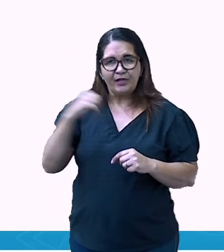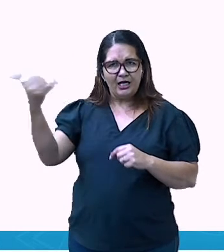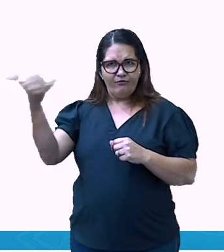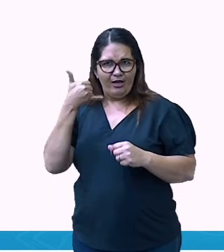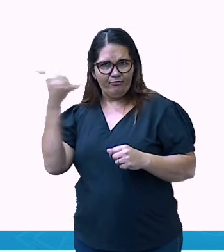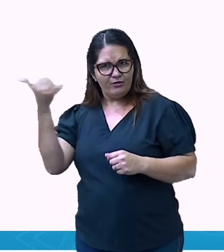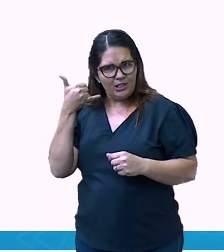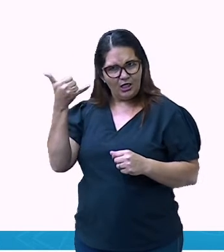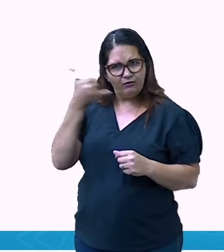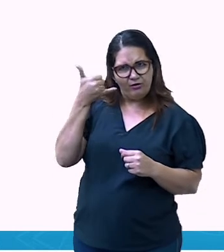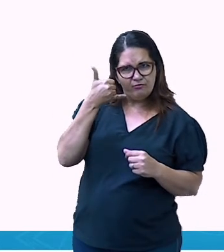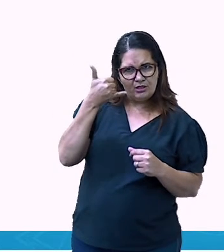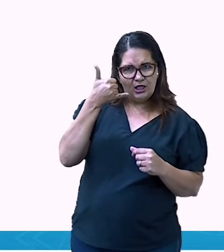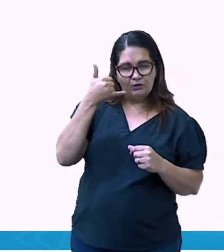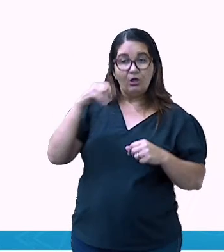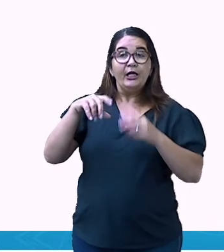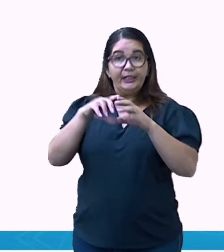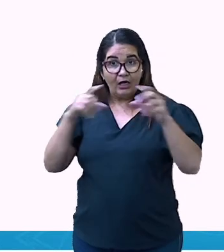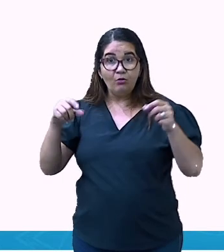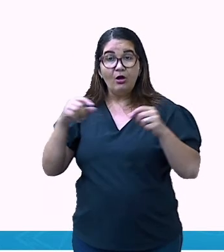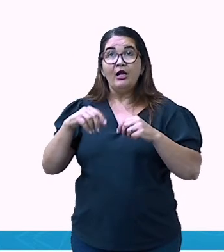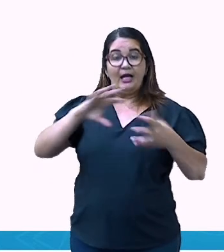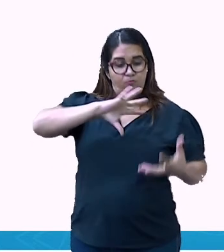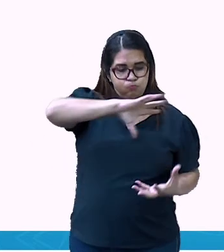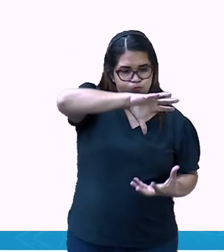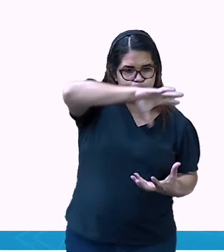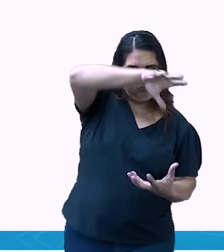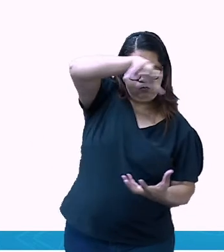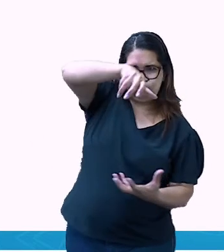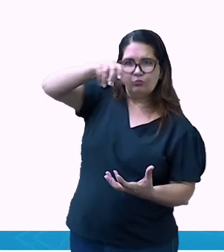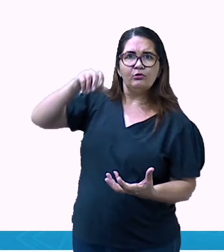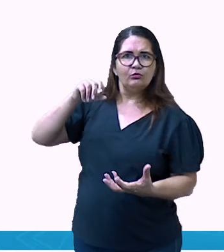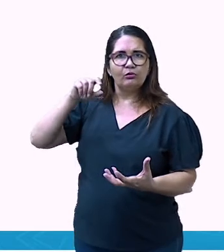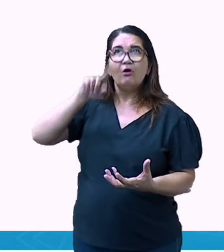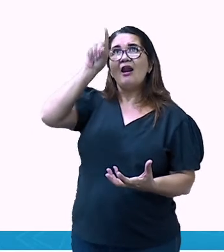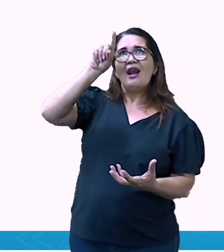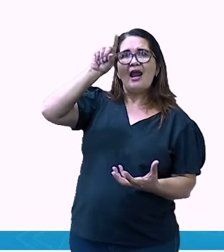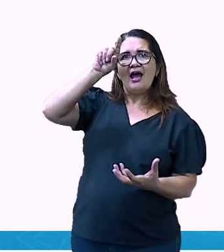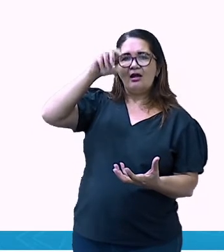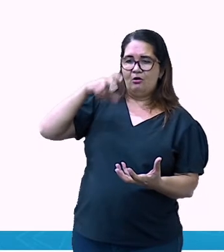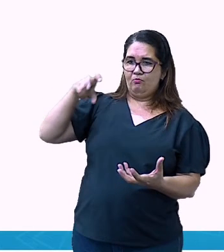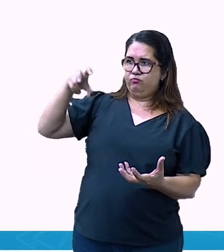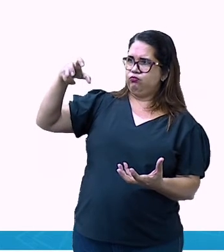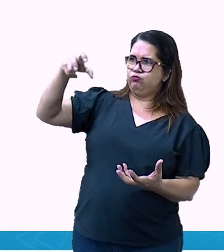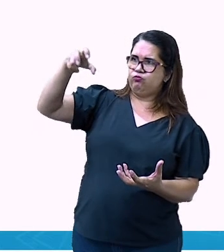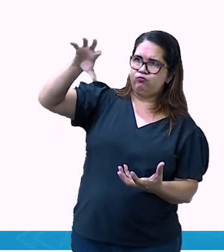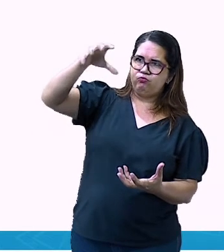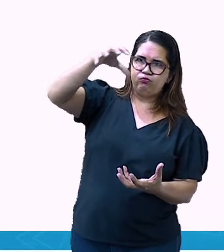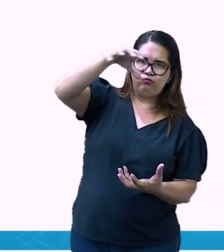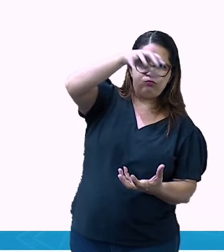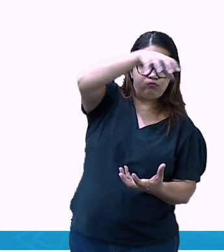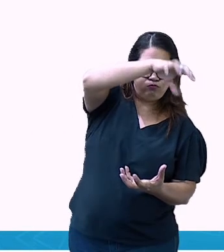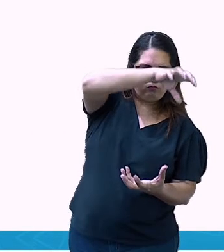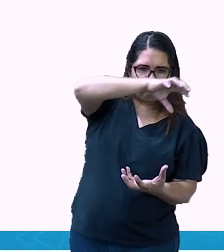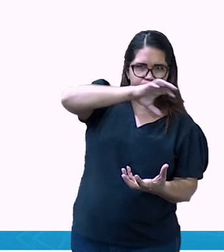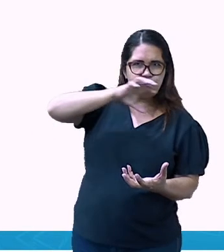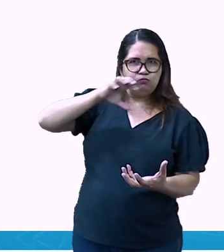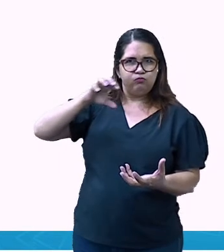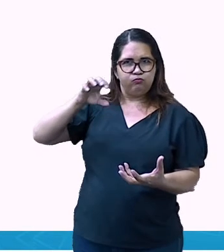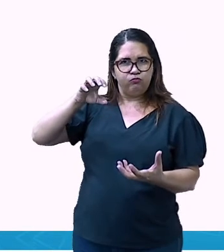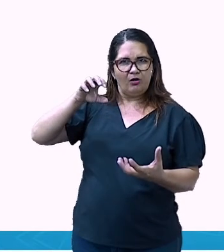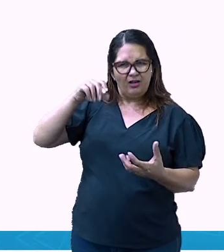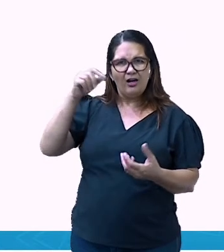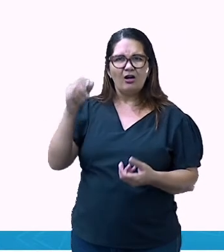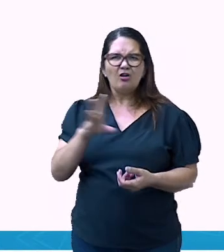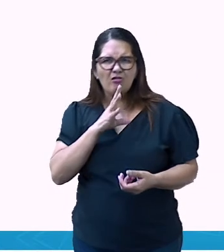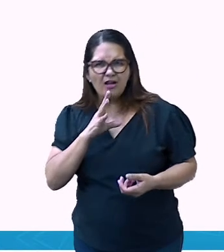aparelhos gigantes, muito grandes, que ficam lá na órbita terrestre, né? Ficam girando em volta da Terra.